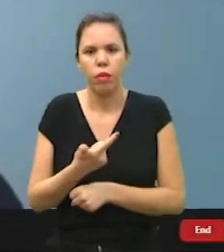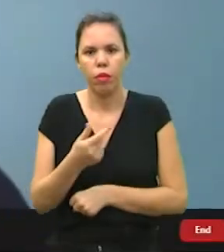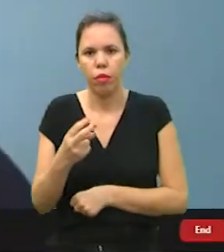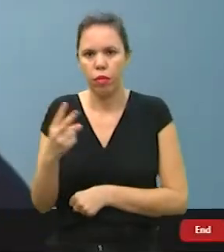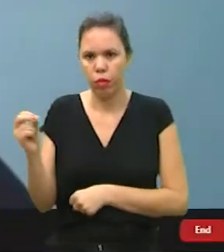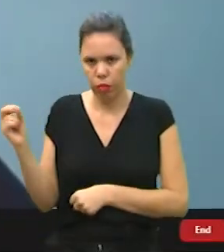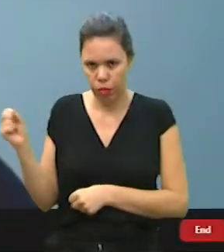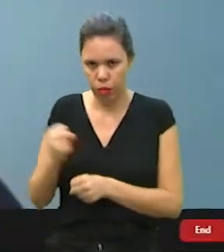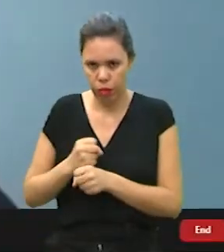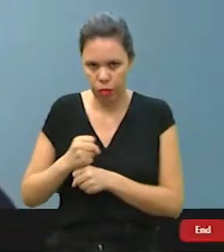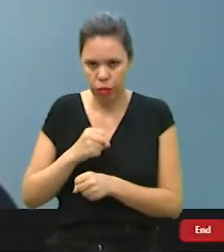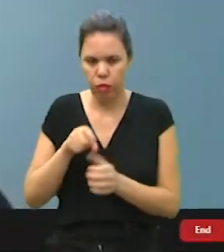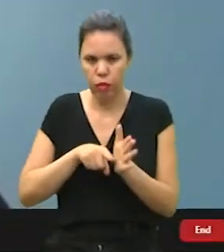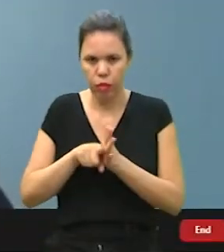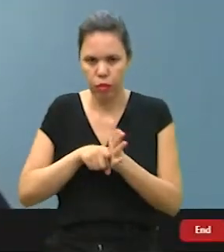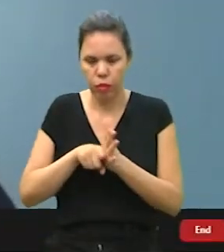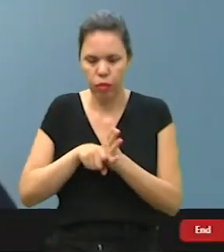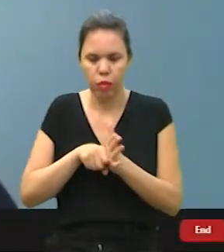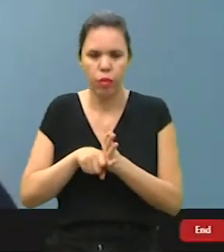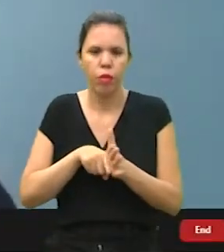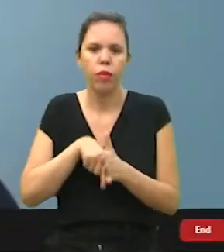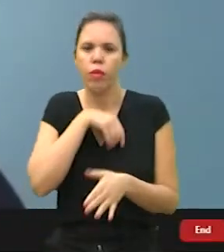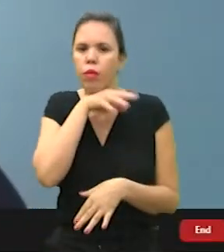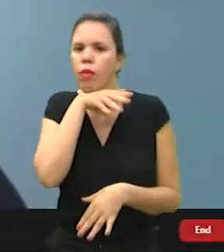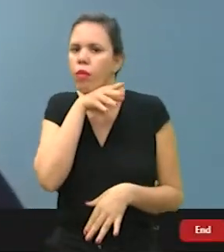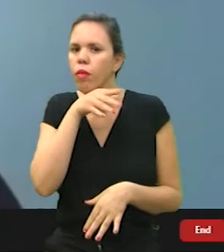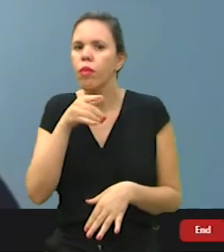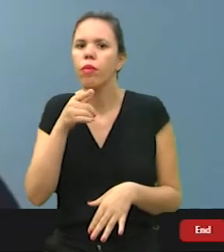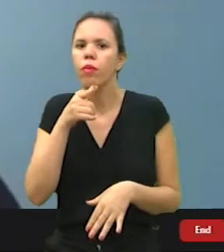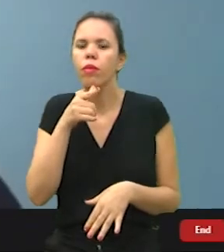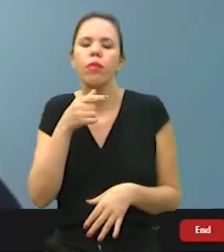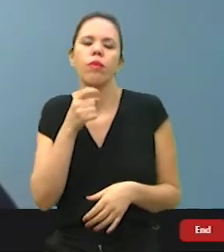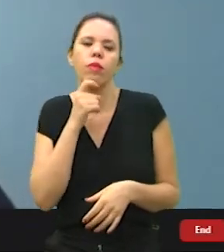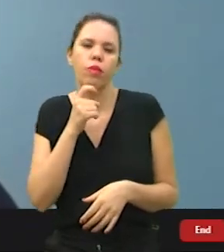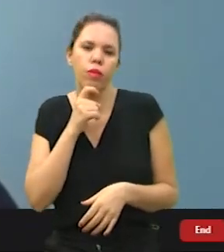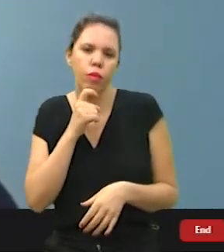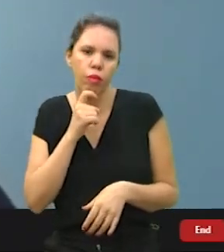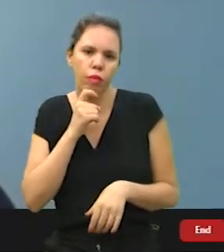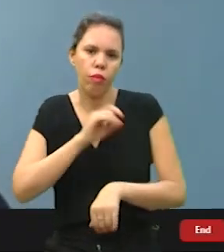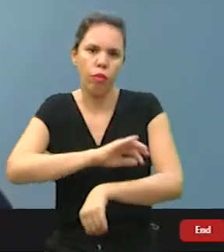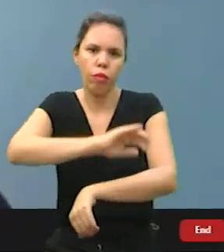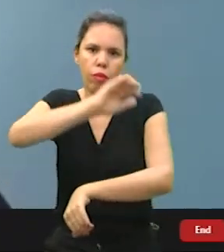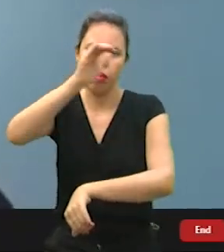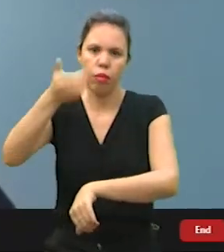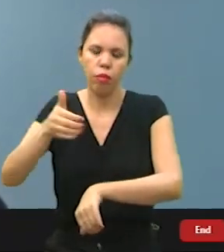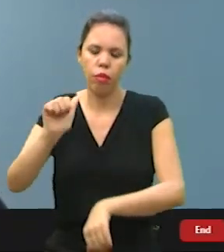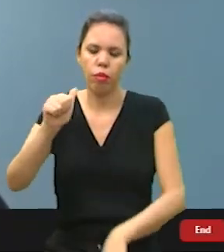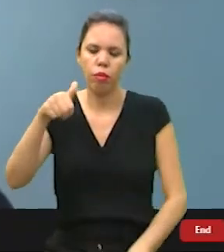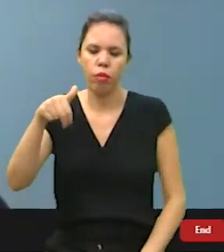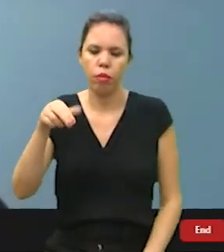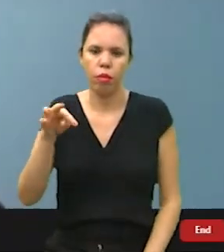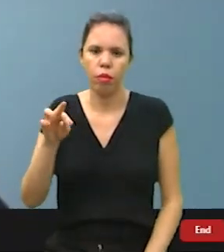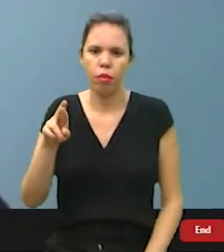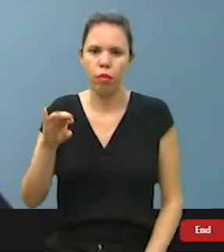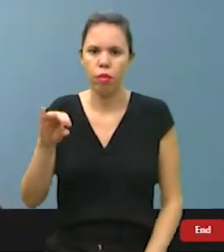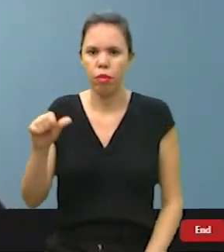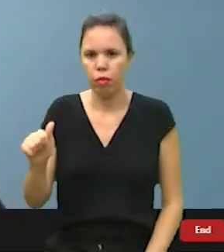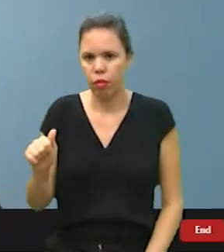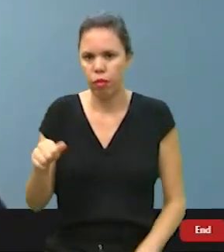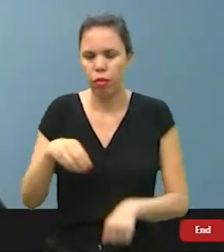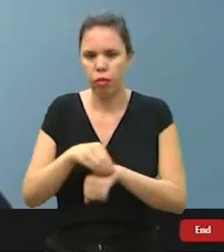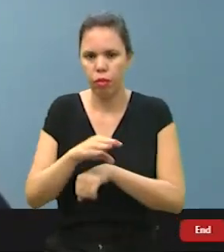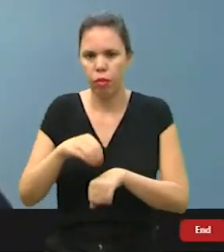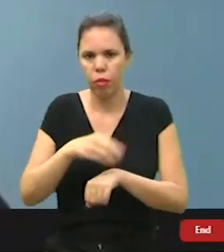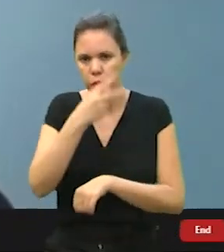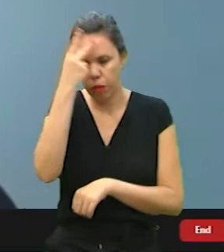2000 eu estudo animais da Antártica e isso eu queria trazer